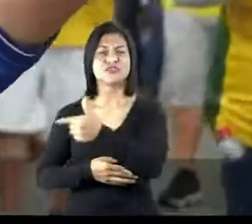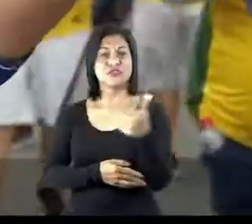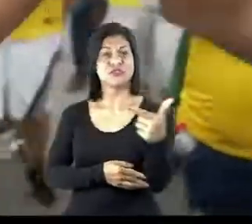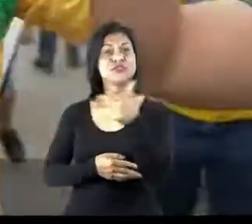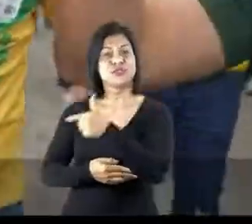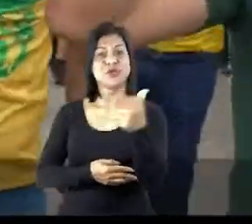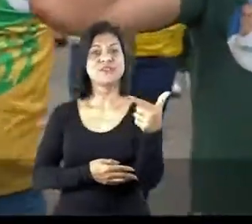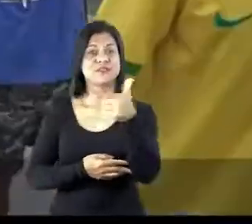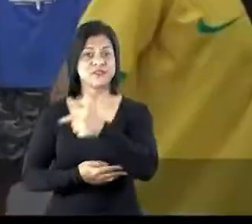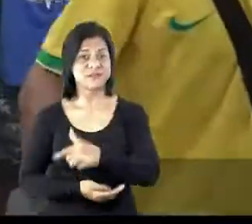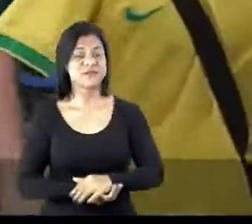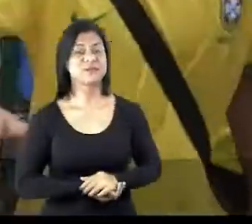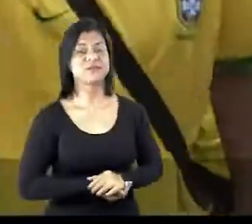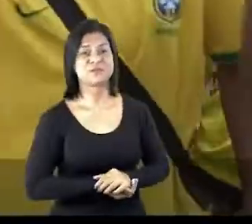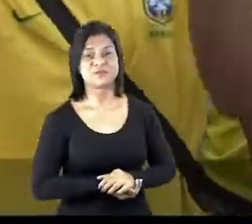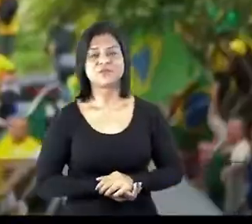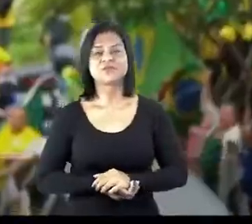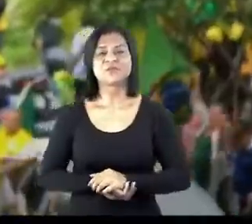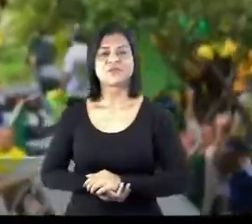agora é 22.